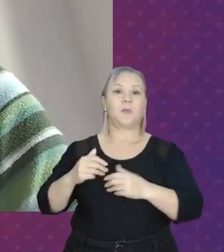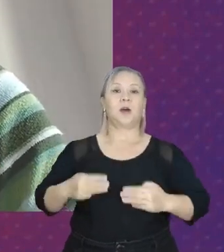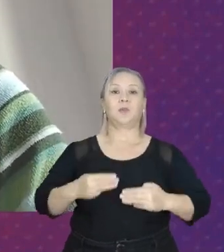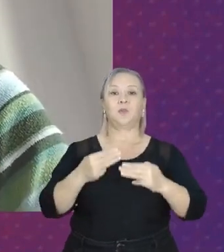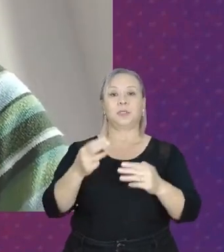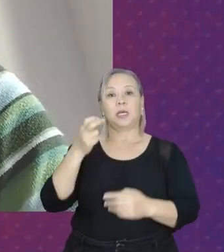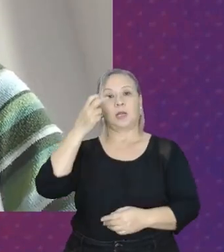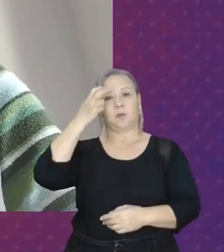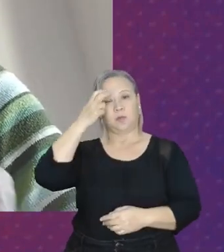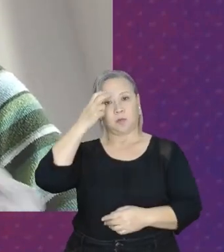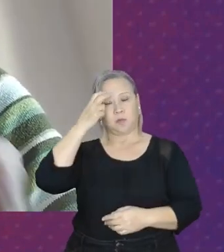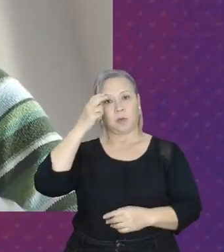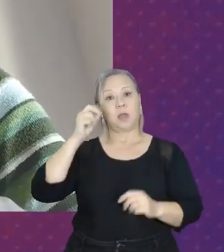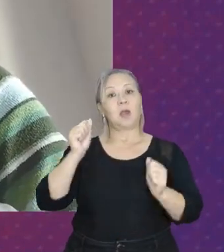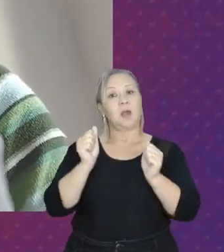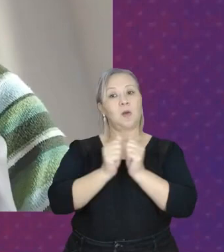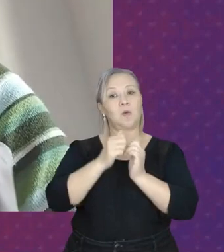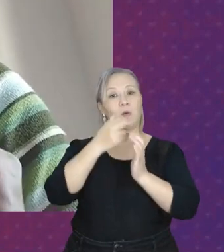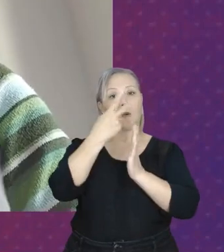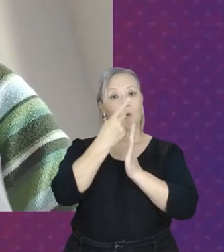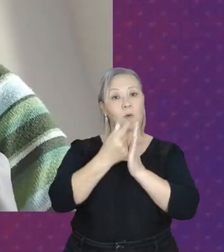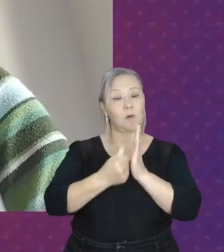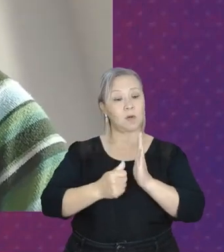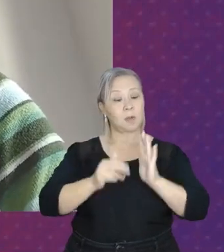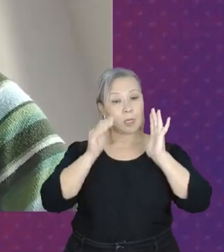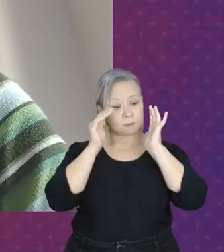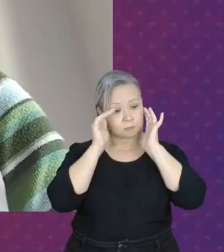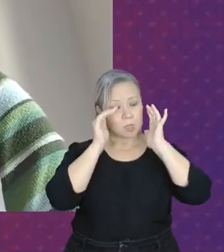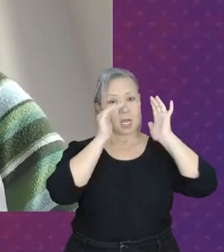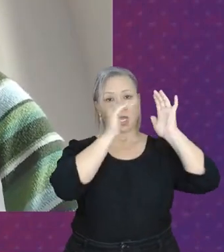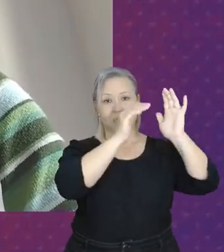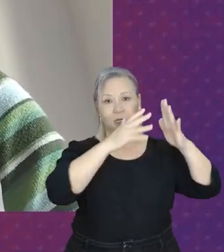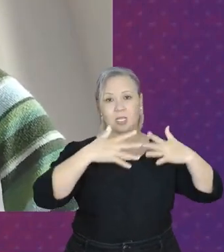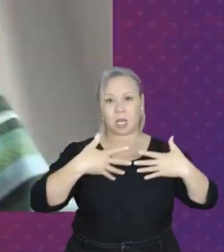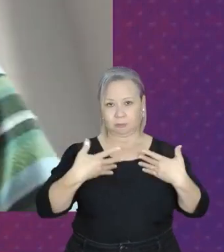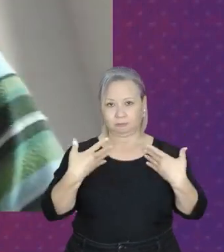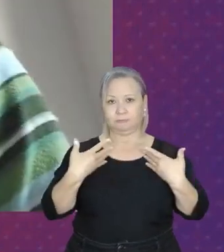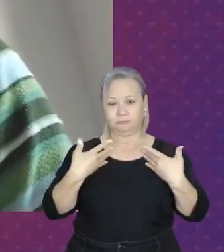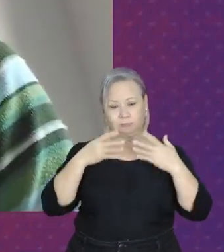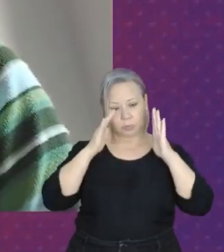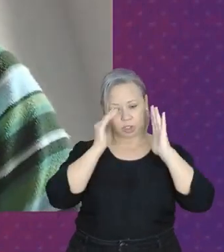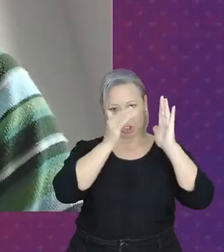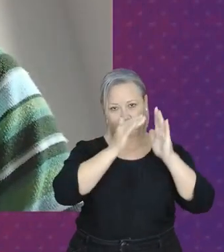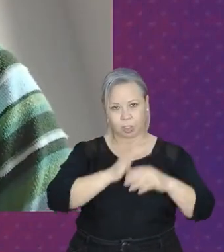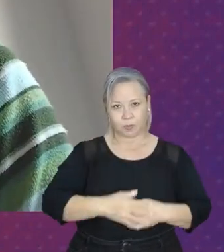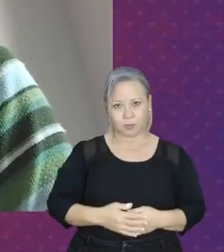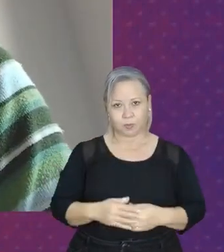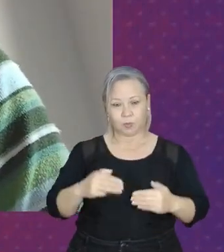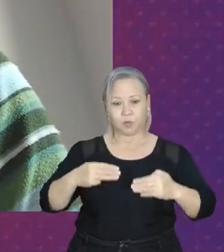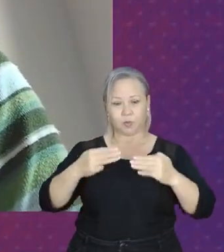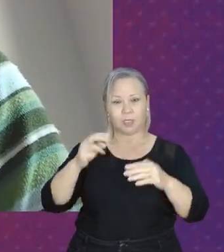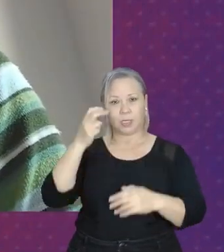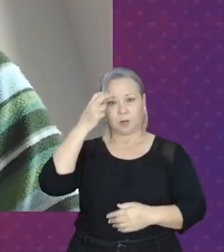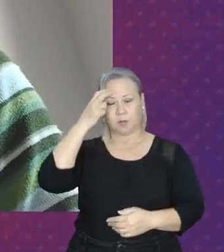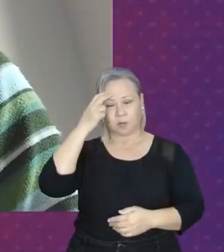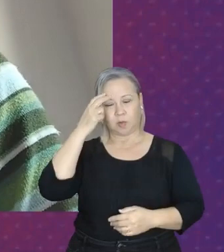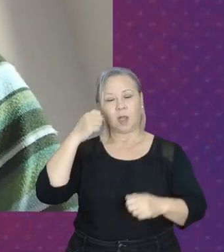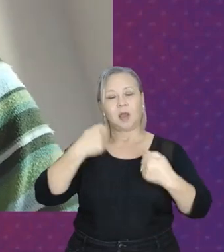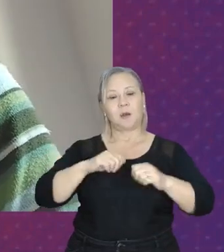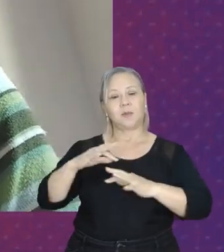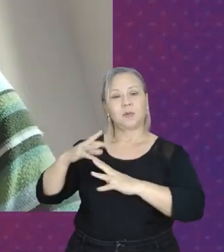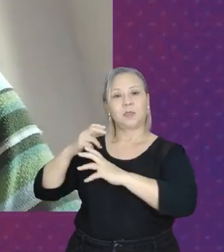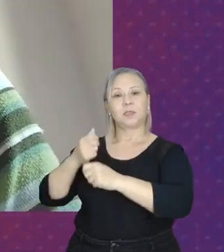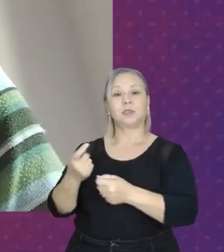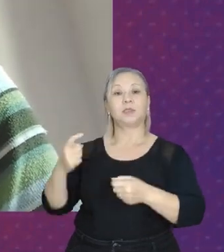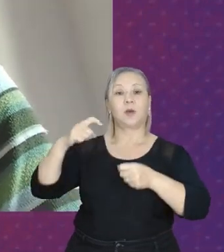Cultura com um orçamento digno do Ministério da Cultura. É preciso reativar programas como o Programa